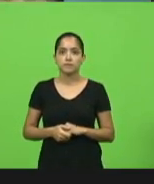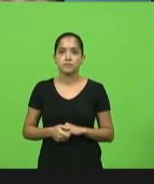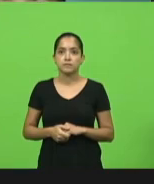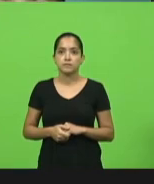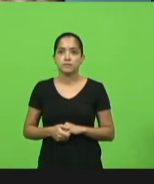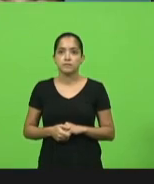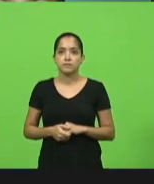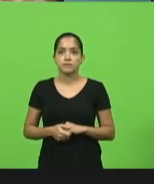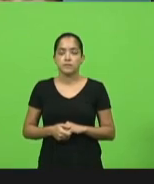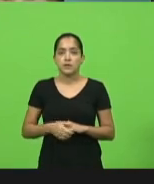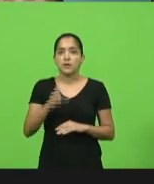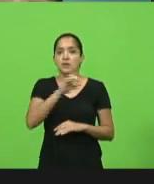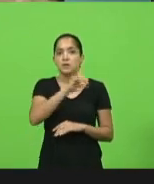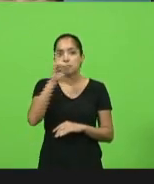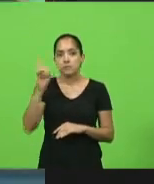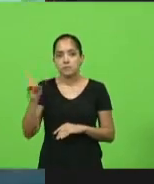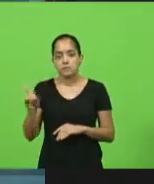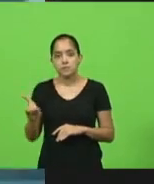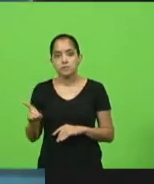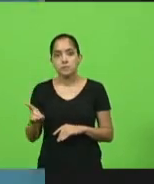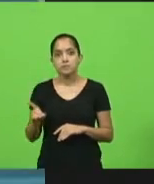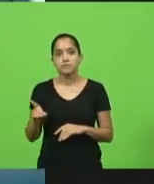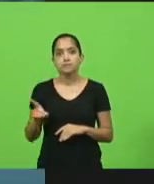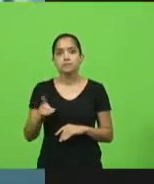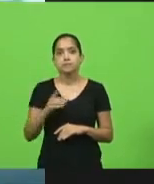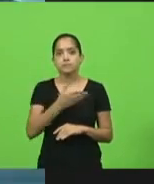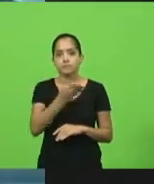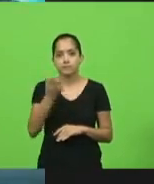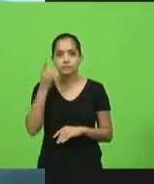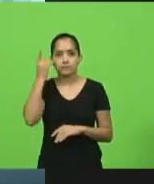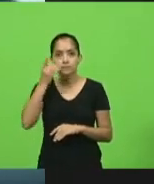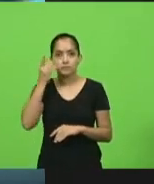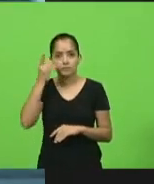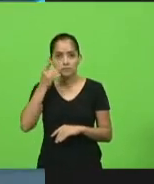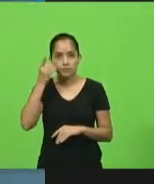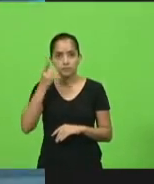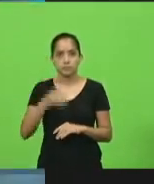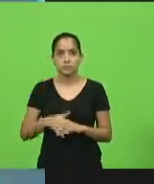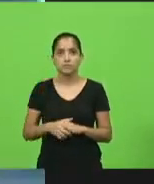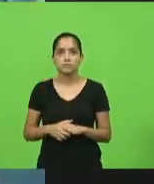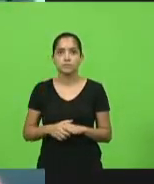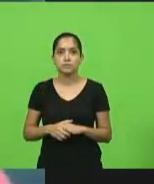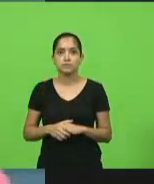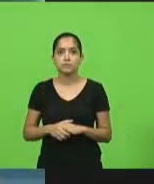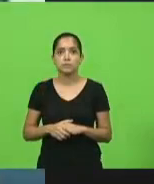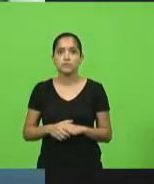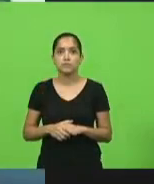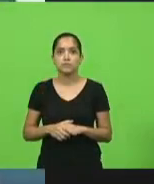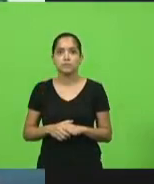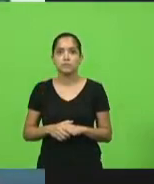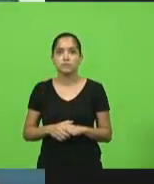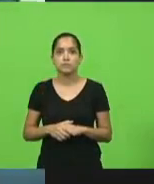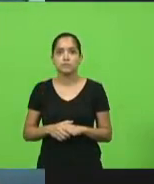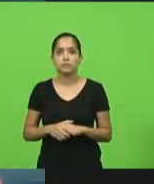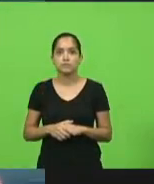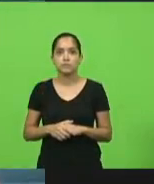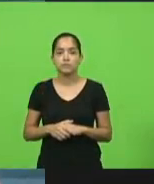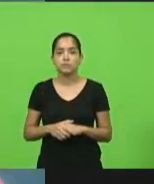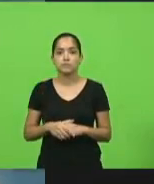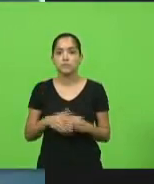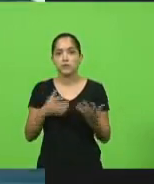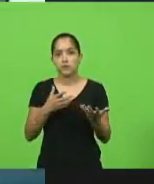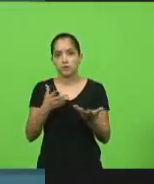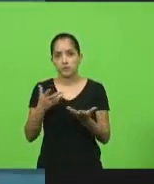Bom dia. Bom dia, senhores deputados, senhoras deputadas. Eu queria